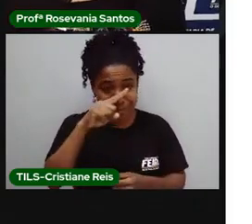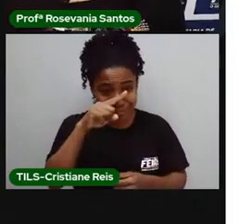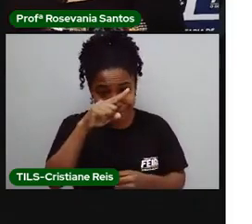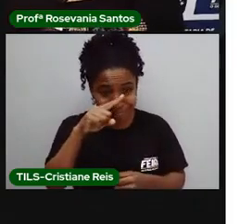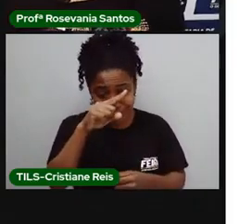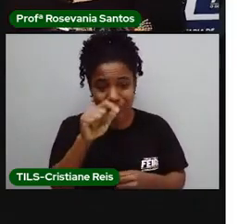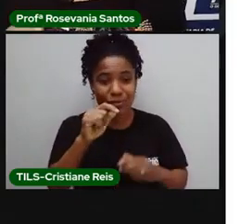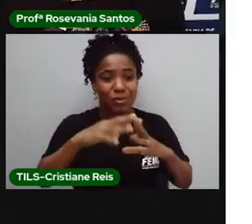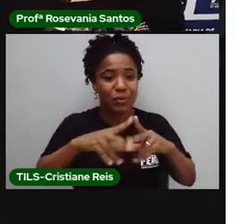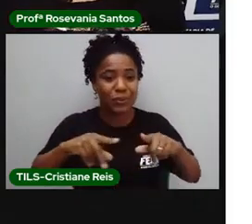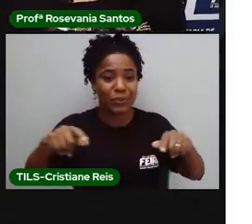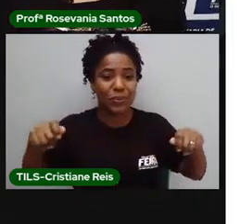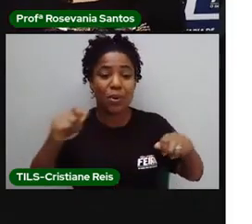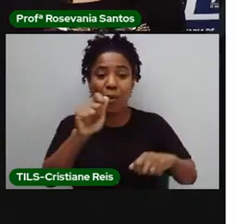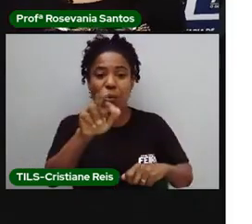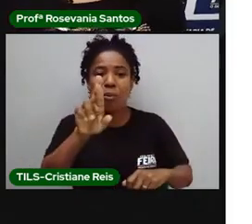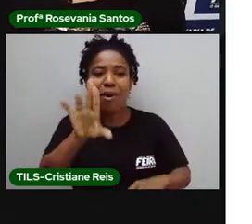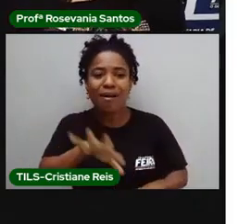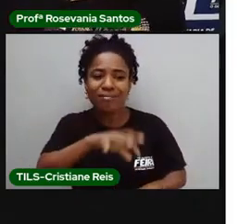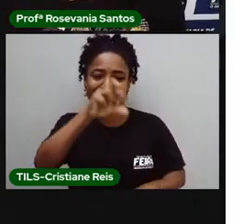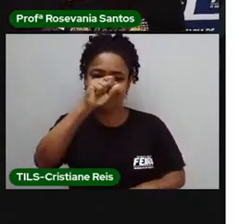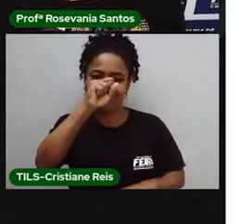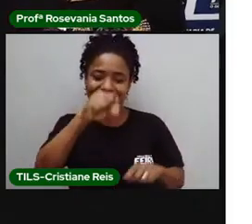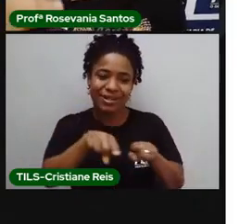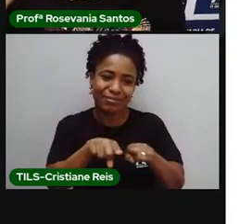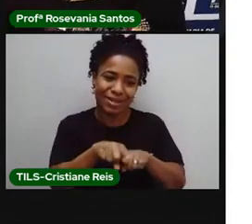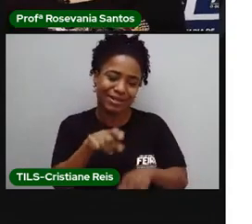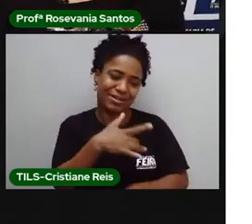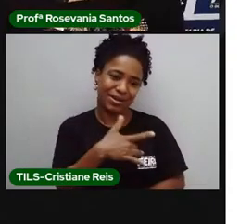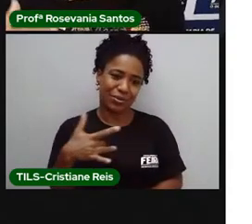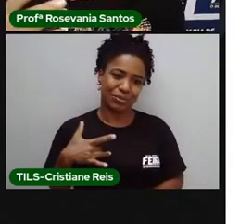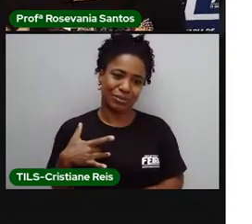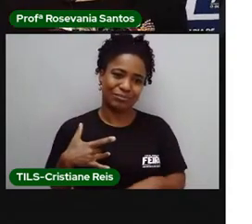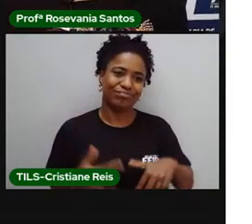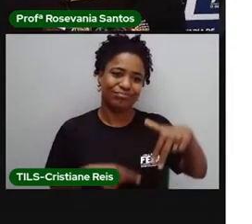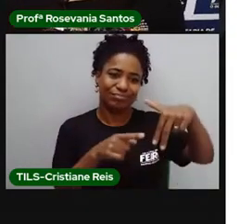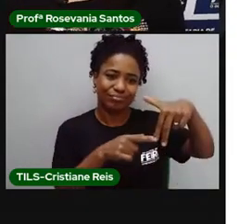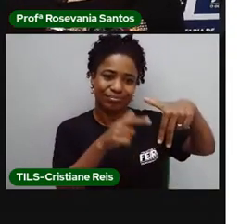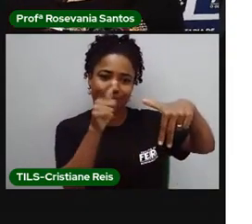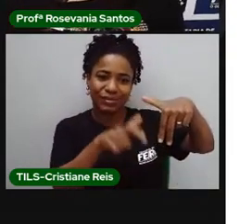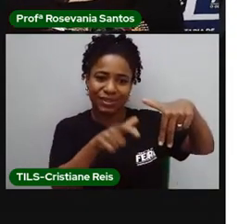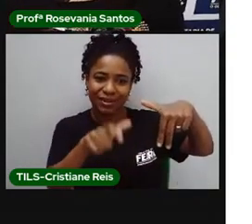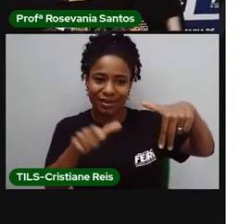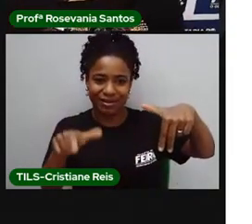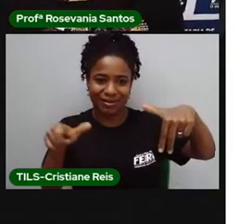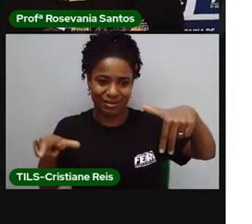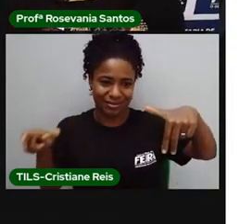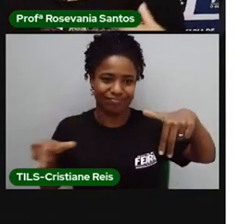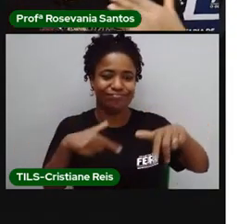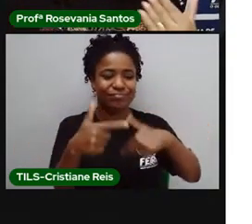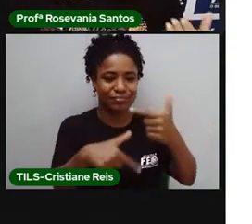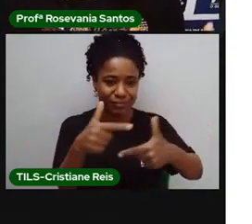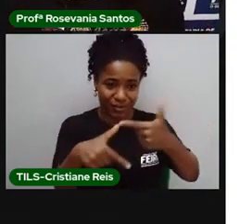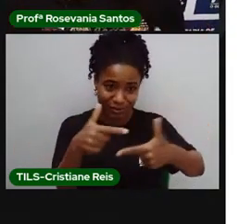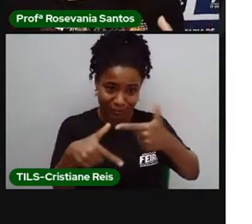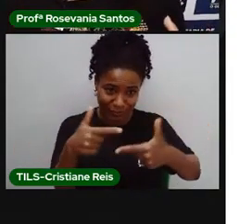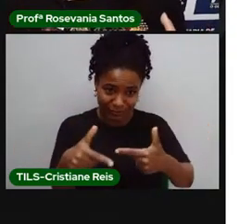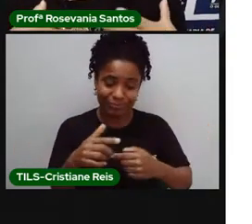contaminar o ar e contamina também os trabalhadores. Além de contaminar toda a vegetação que está aí. É claro que